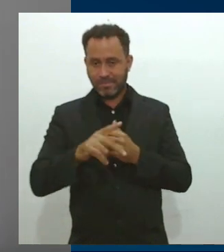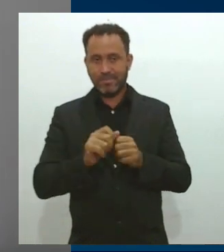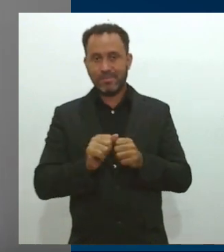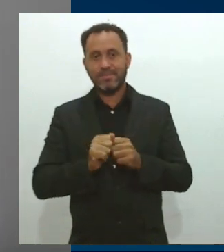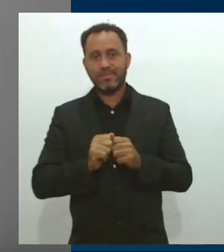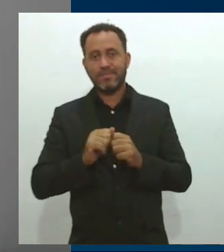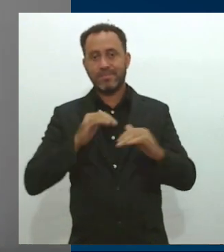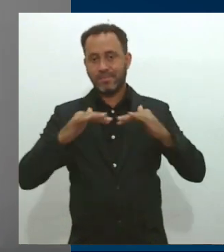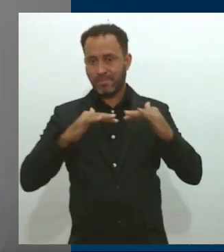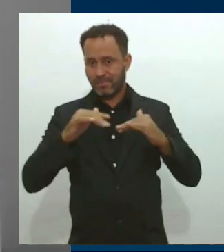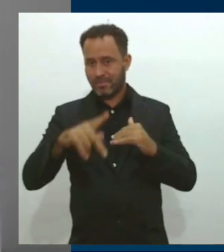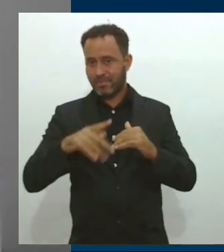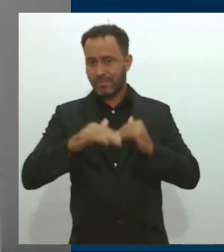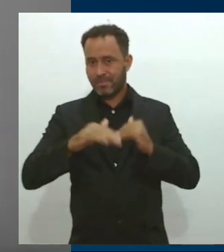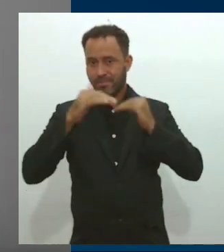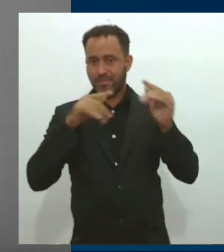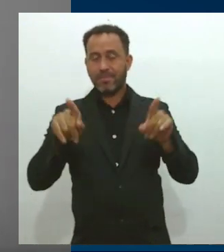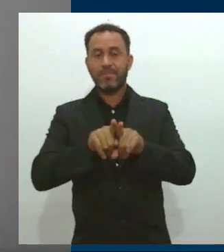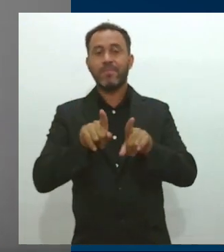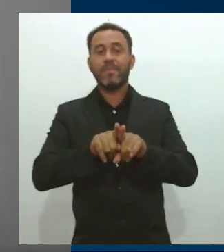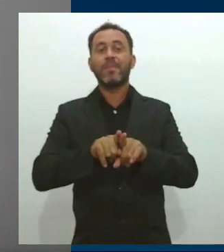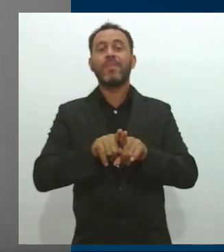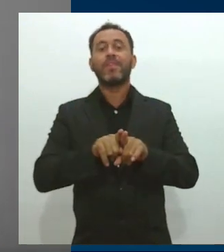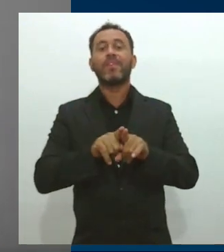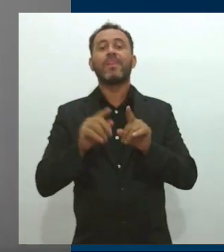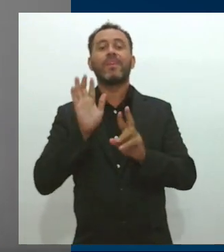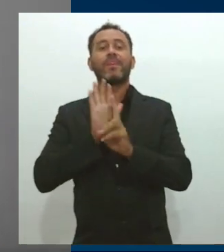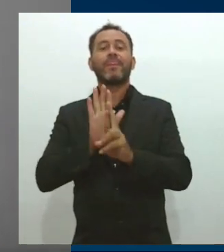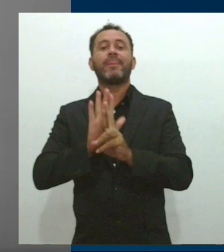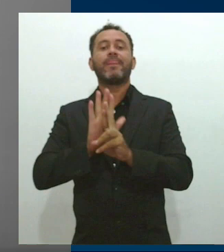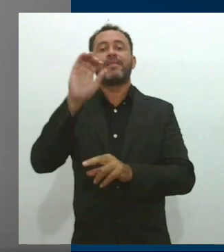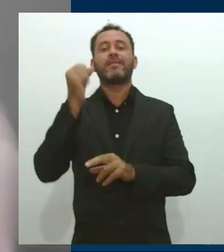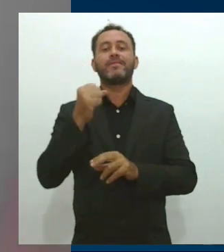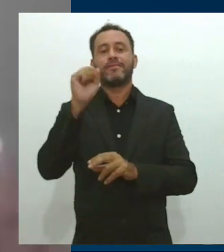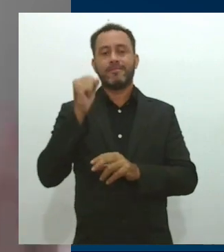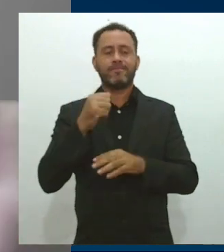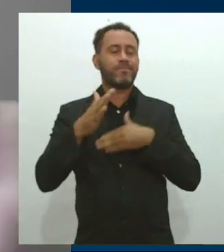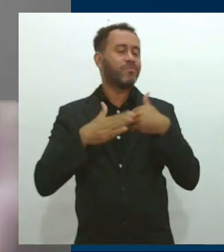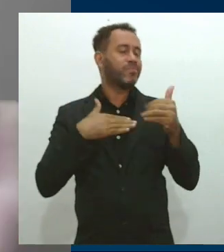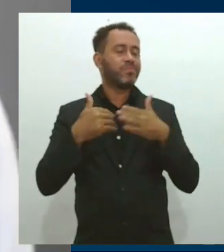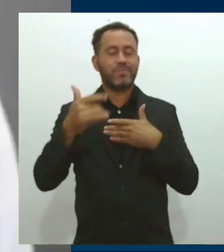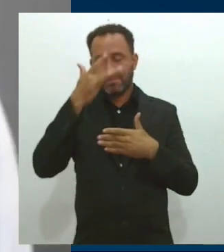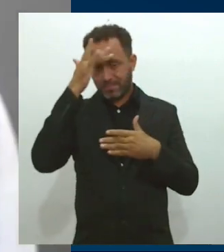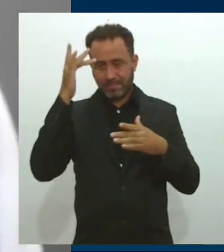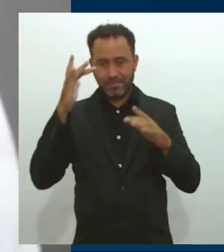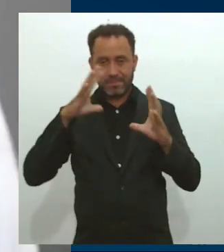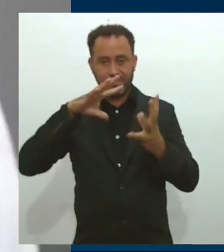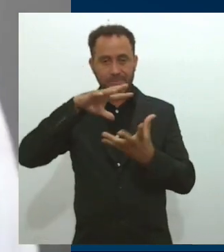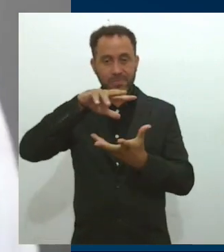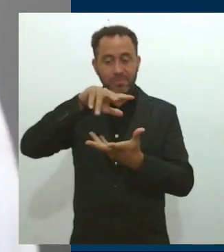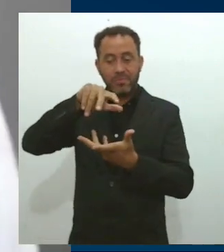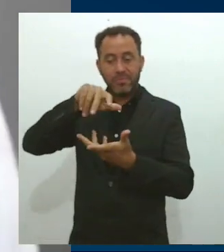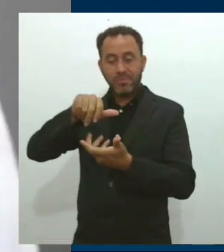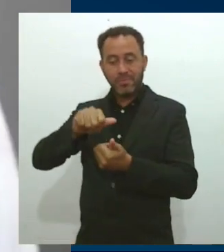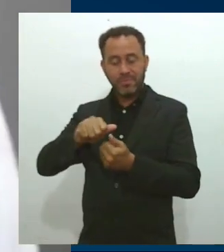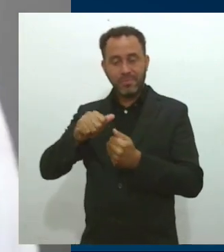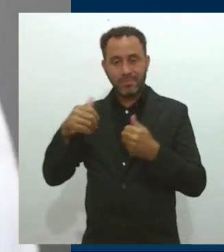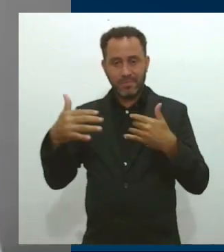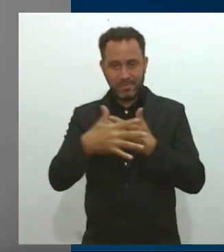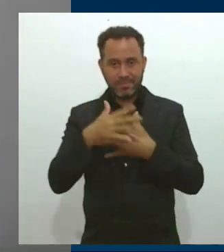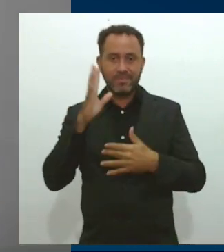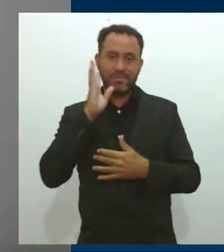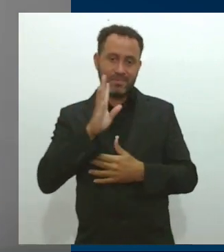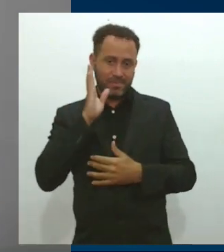desenvolver isso aqui, mas também levar essa representação sergipana para qualquer pessoa do mundo. Então, está sendo um processo bem